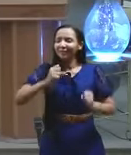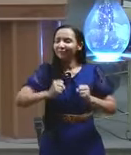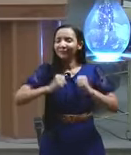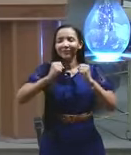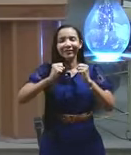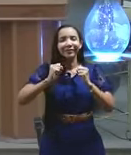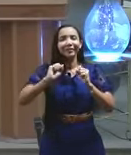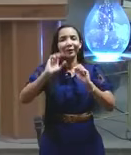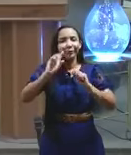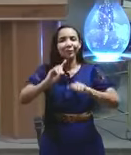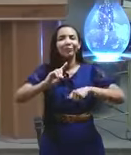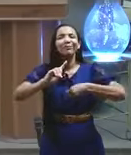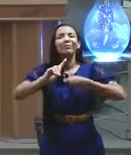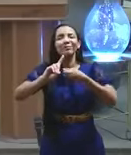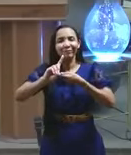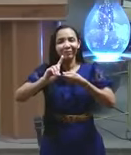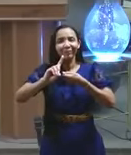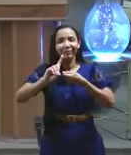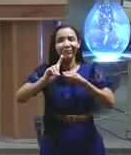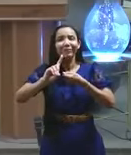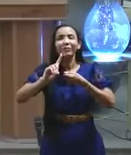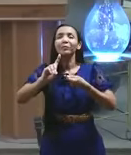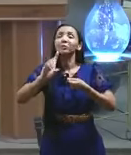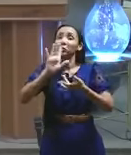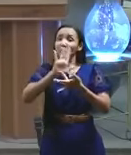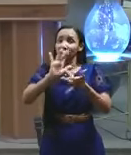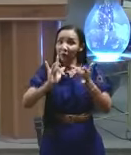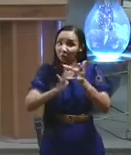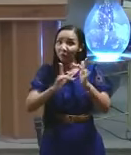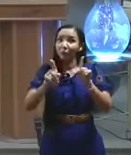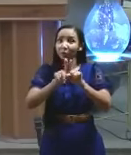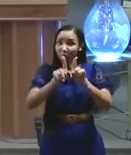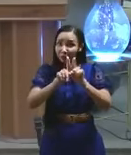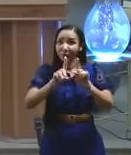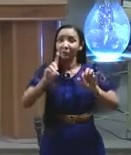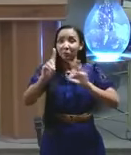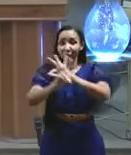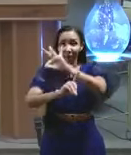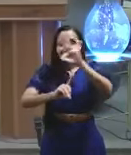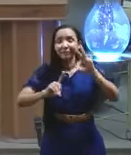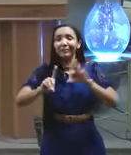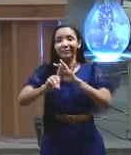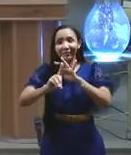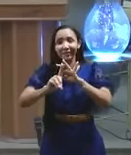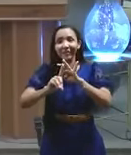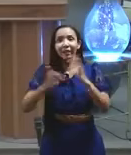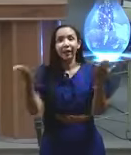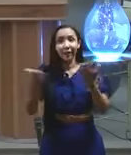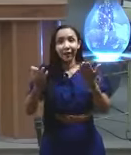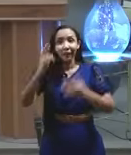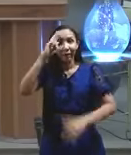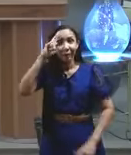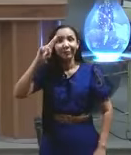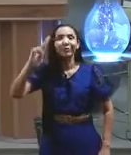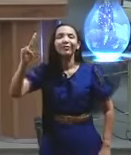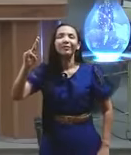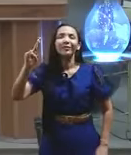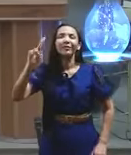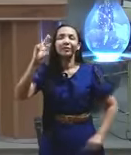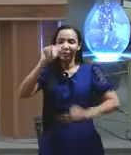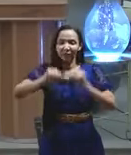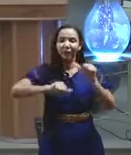O Senhor está te revestindo agora de autoridade. O Senhor está te revestindo de poder aqui esta noite.